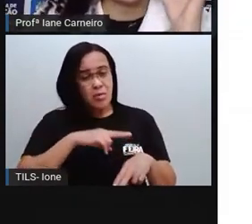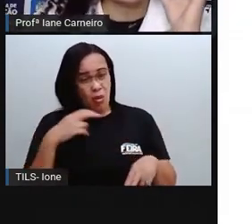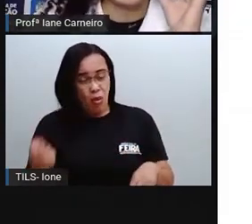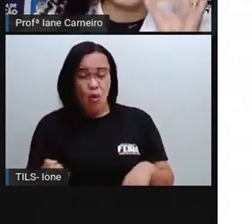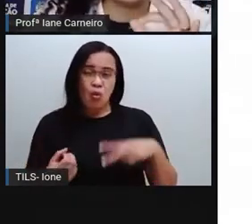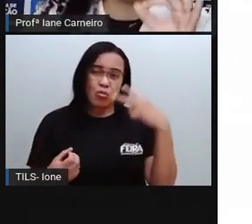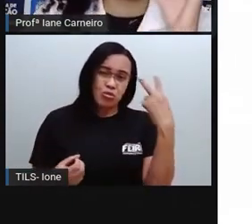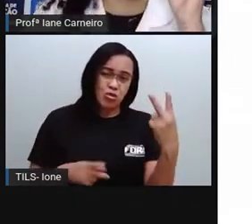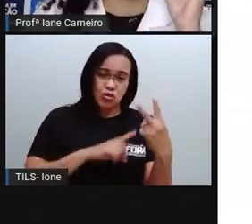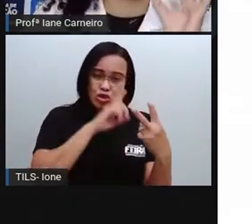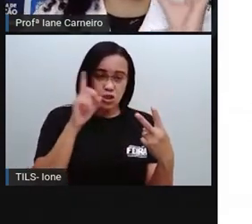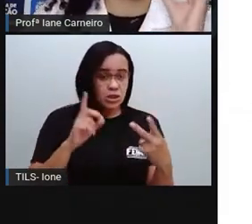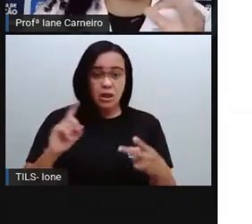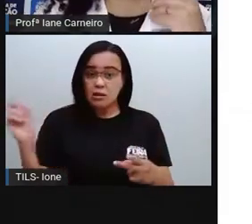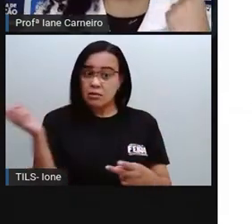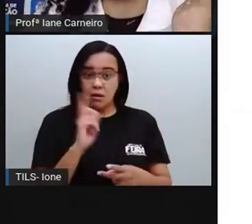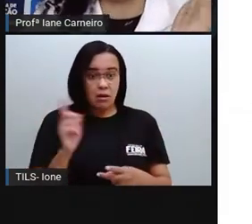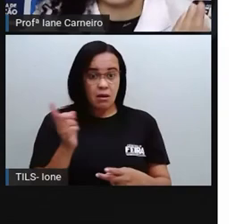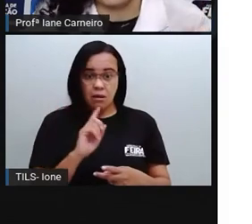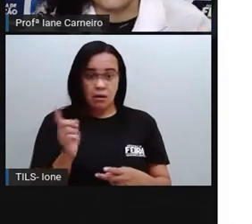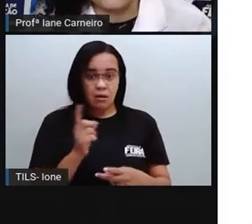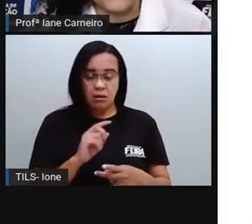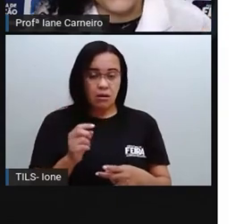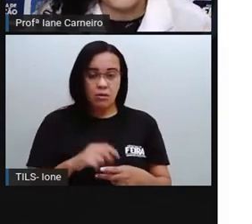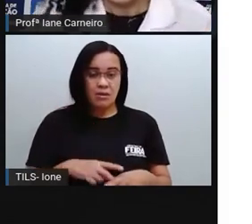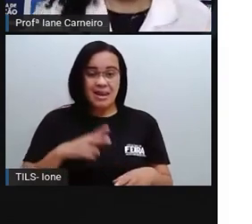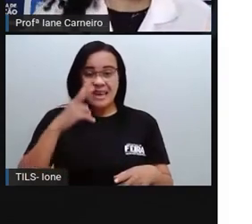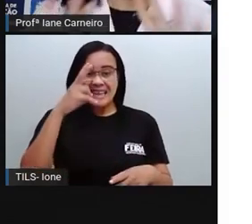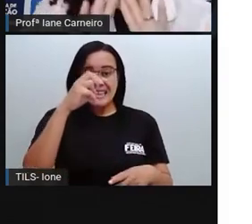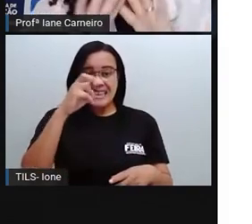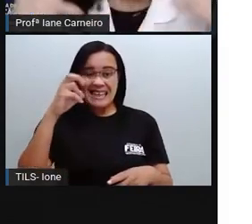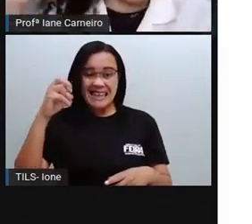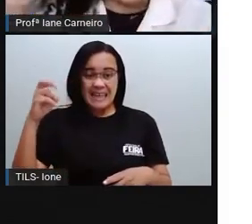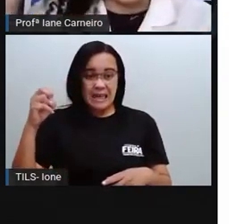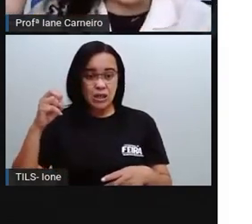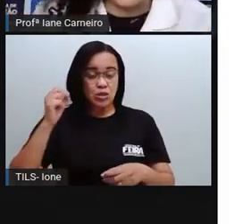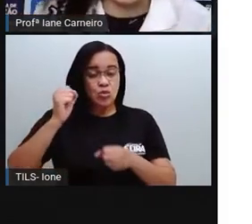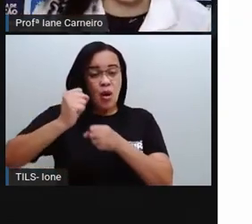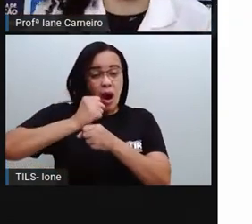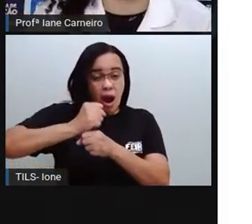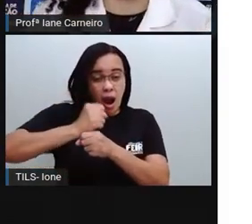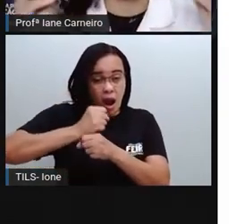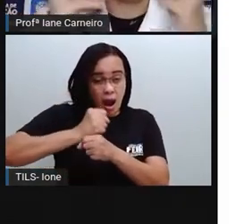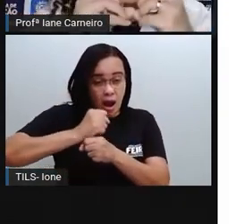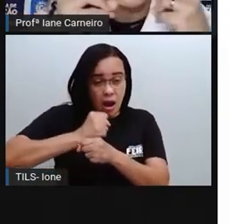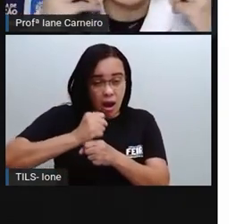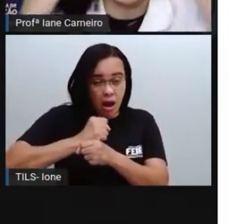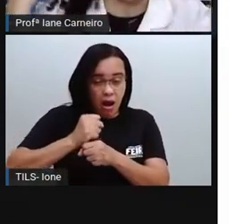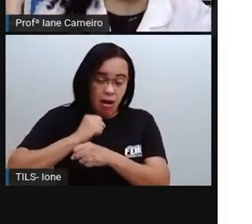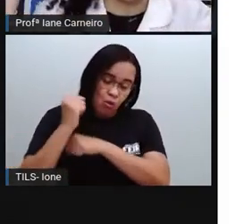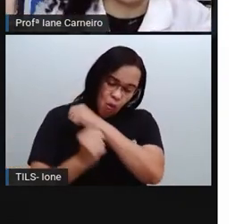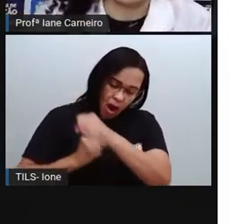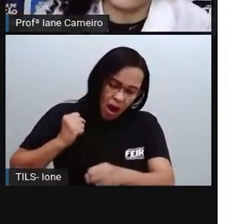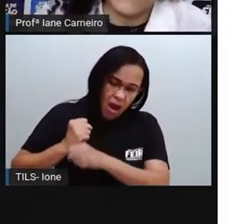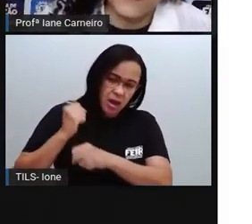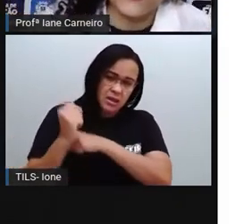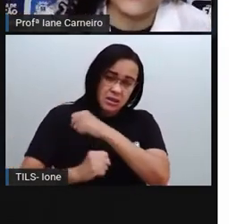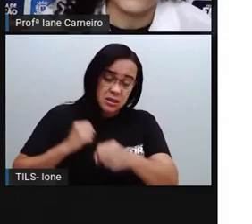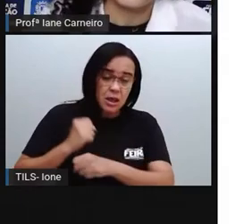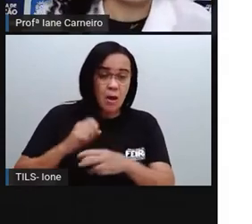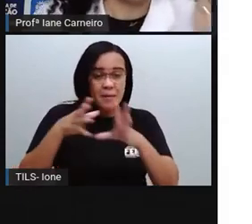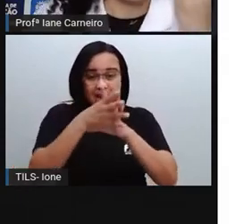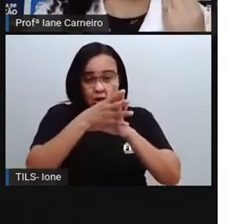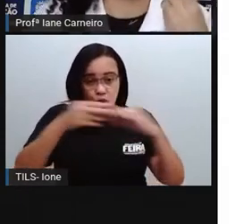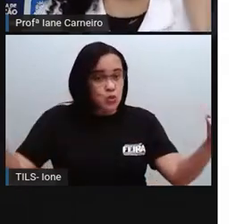500 anos para se decompor, para sumir da natureza, para se desfazer completamente.